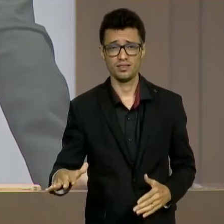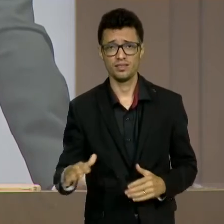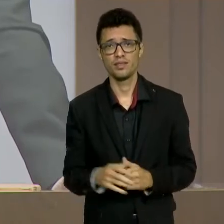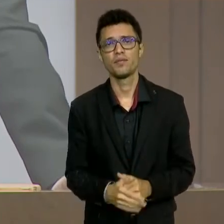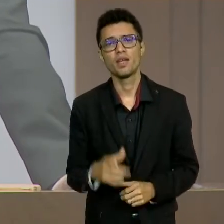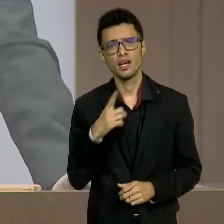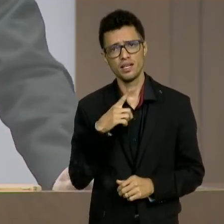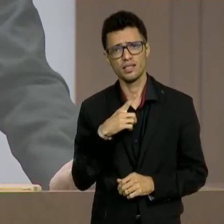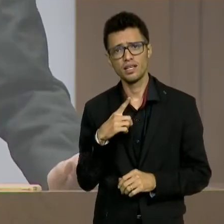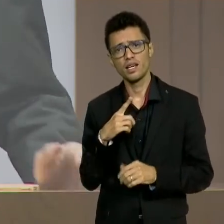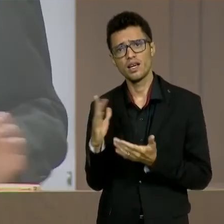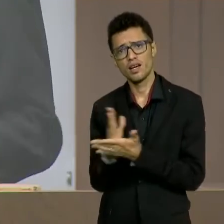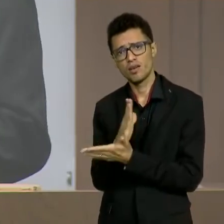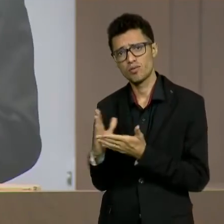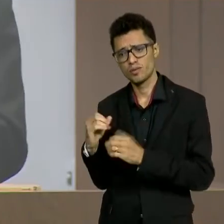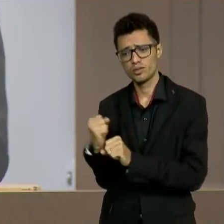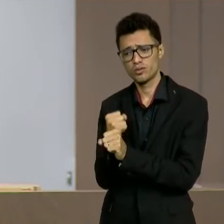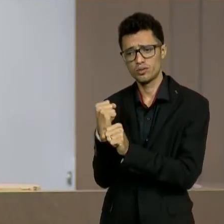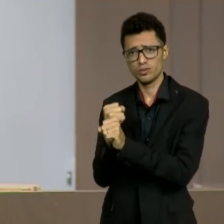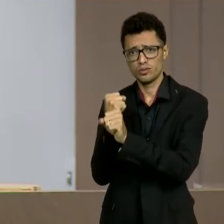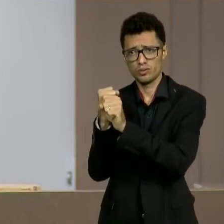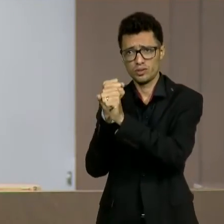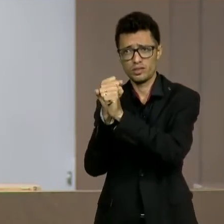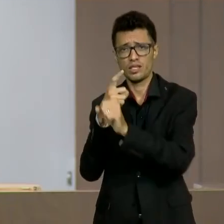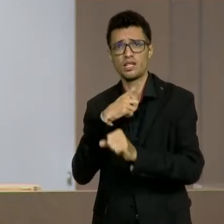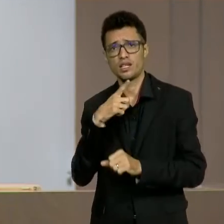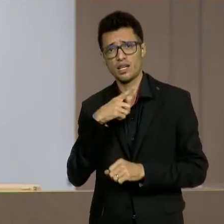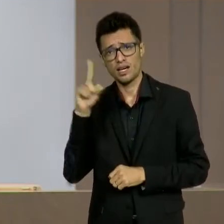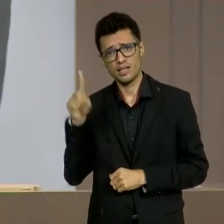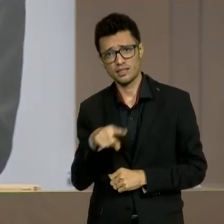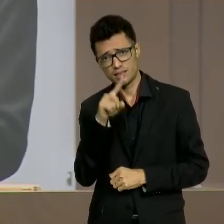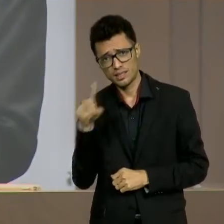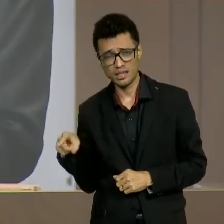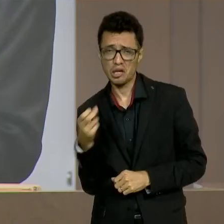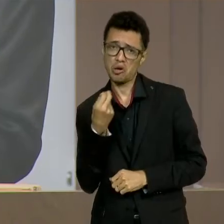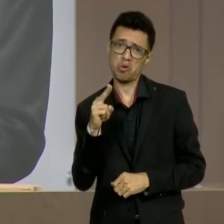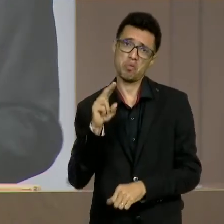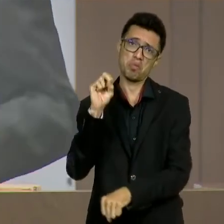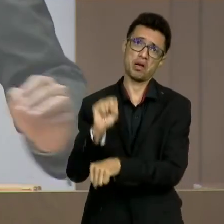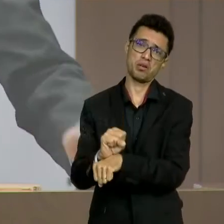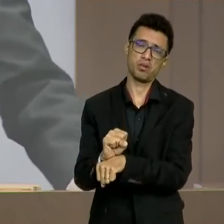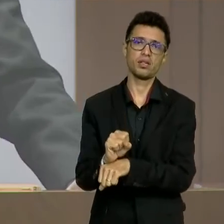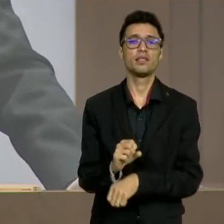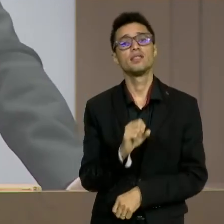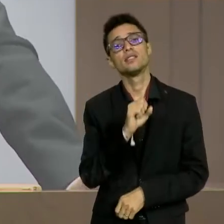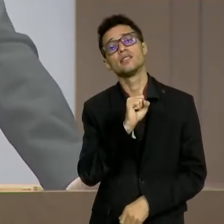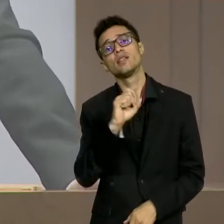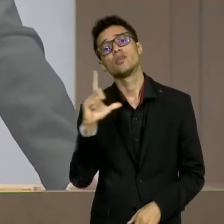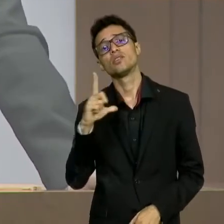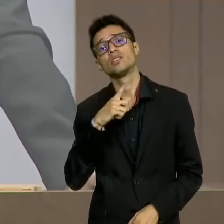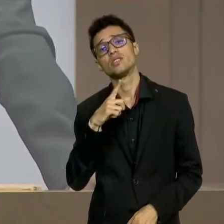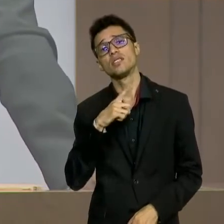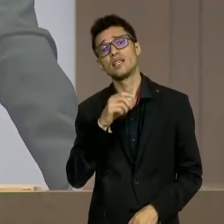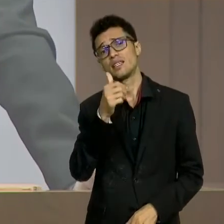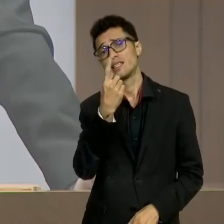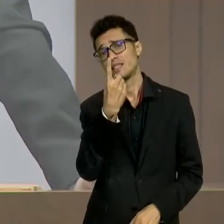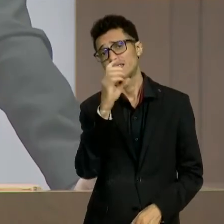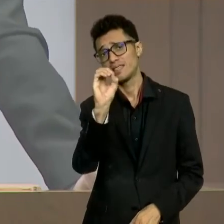canceladas ou paralisadas, segundo o painel de obras do governo federal, São Luís tem 10 creches